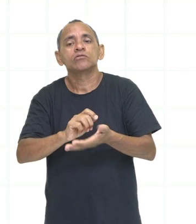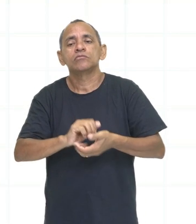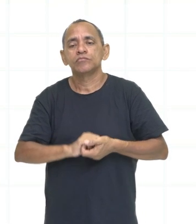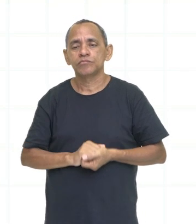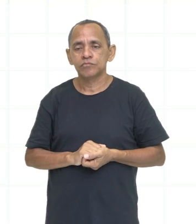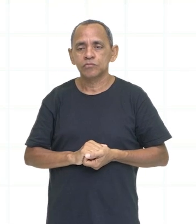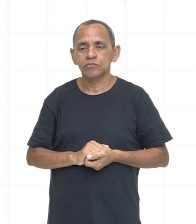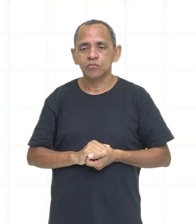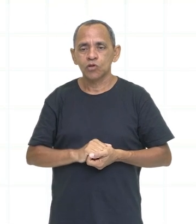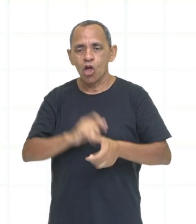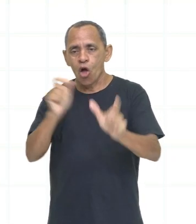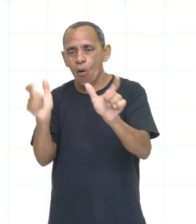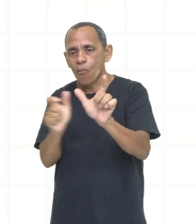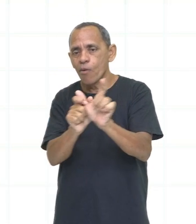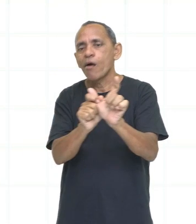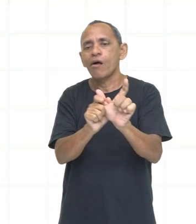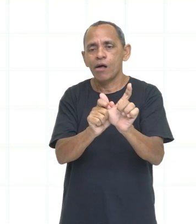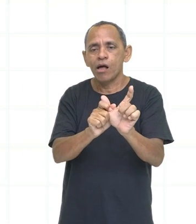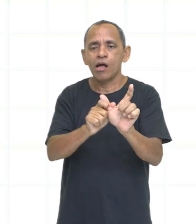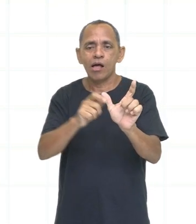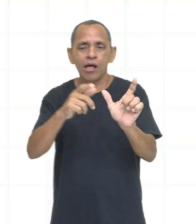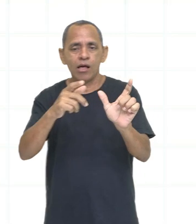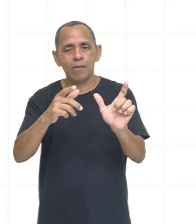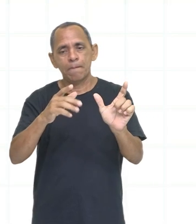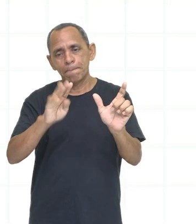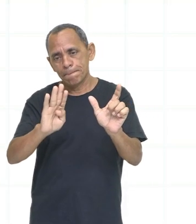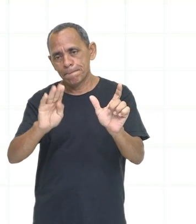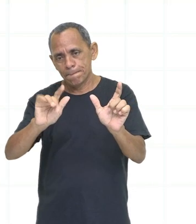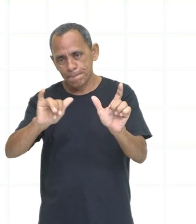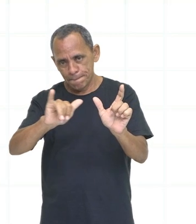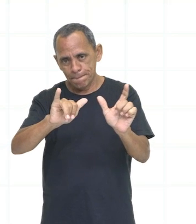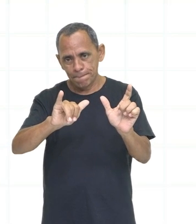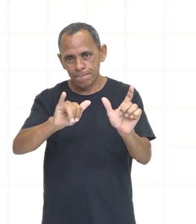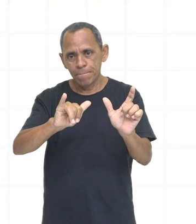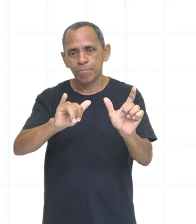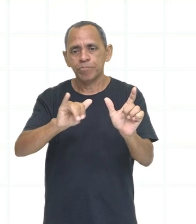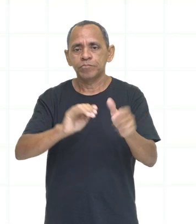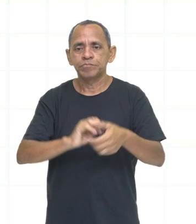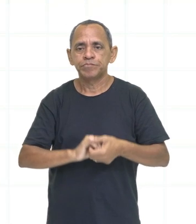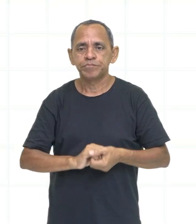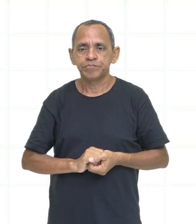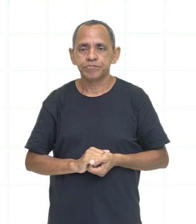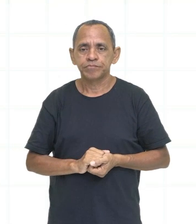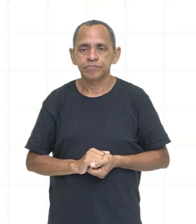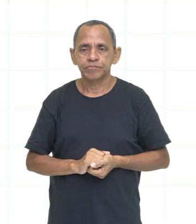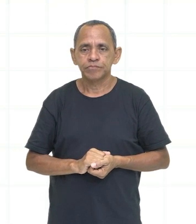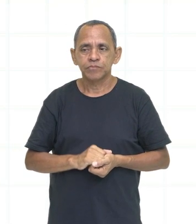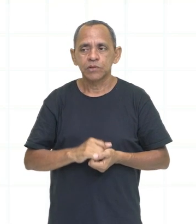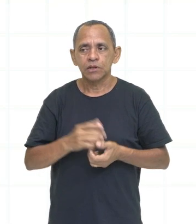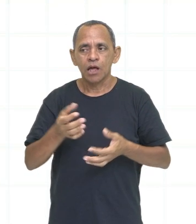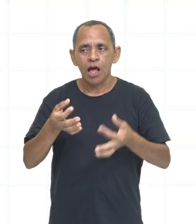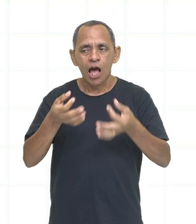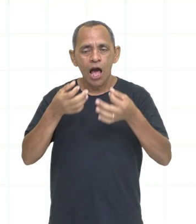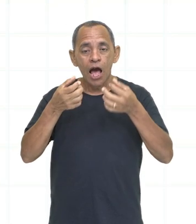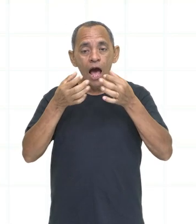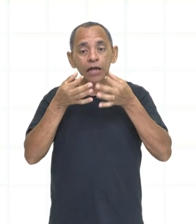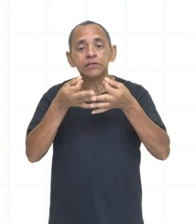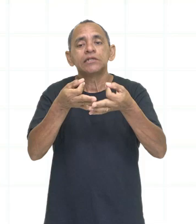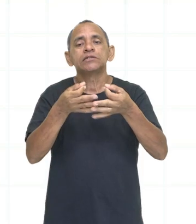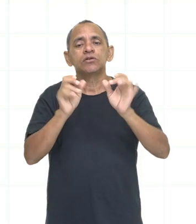Olha só a preposição que nós acabamos de ver. Repare na diferença. Aqui, ó. O by, ele está acompanhando